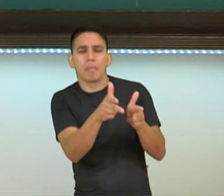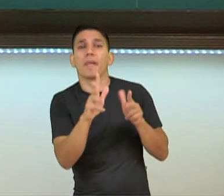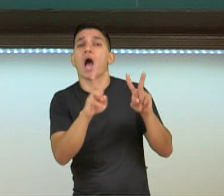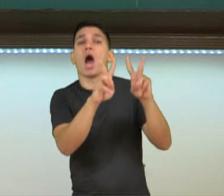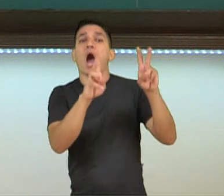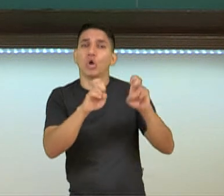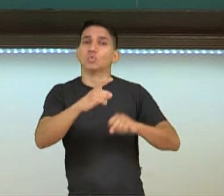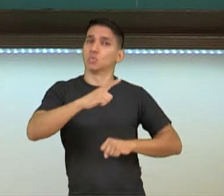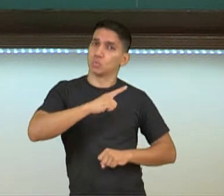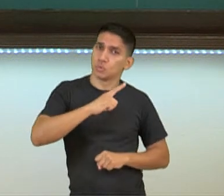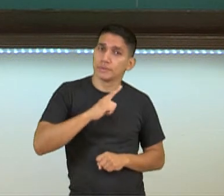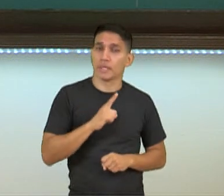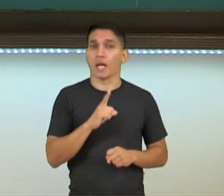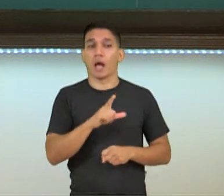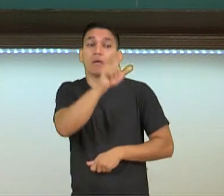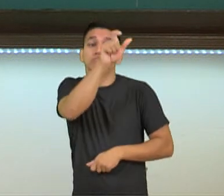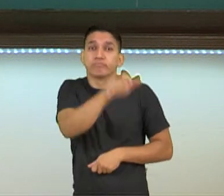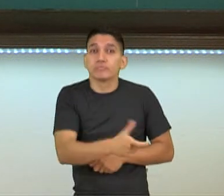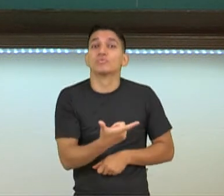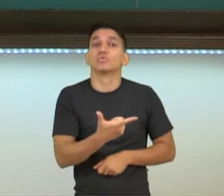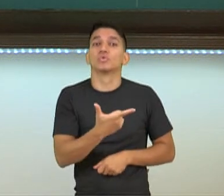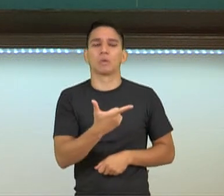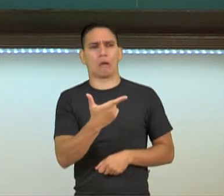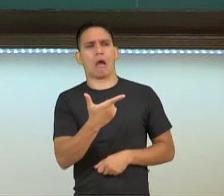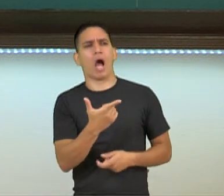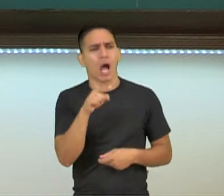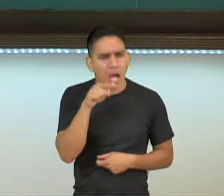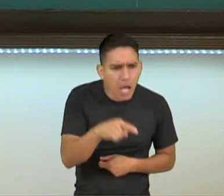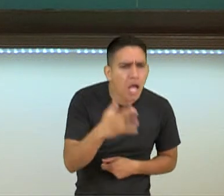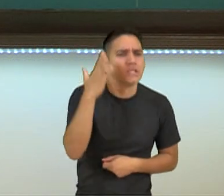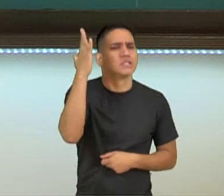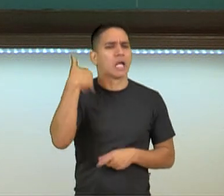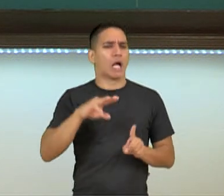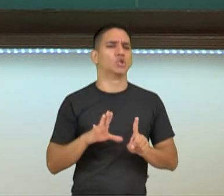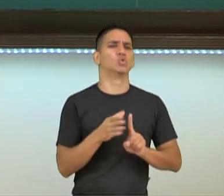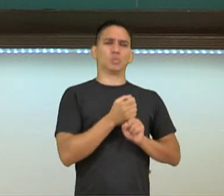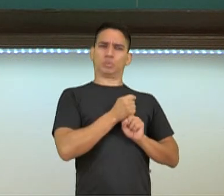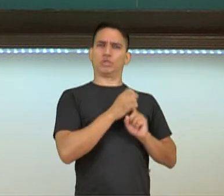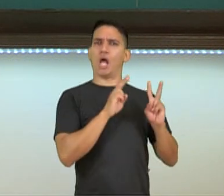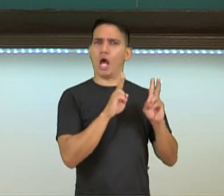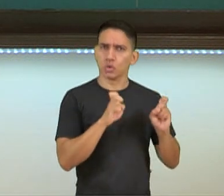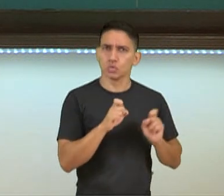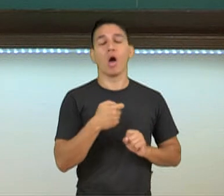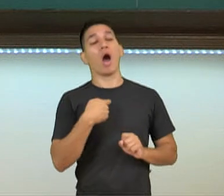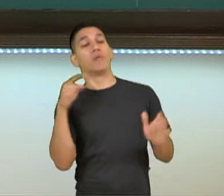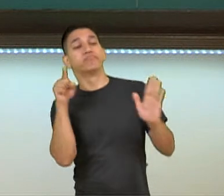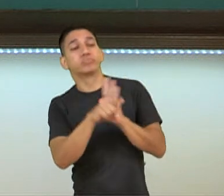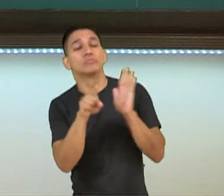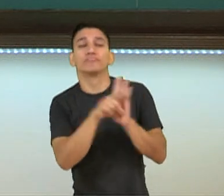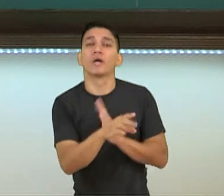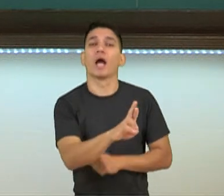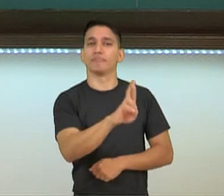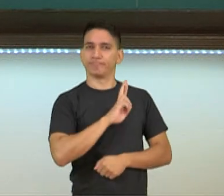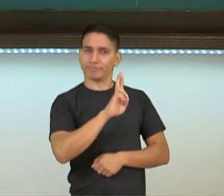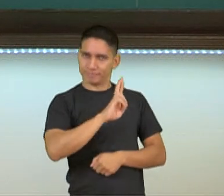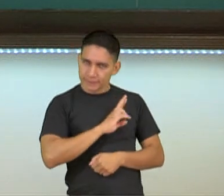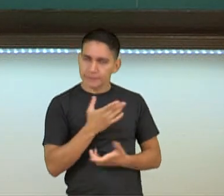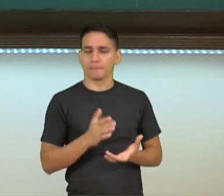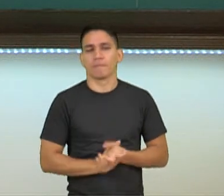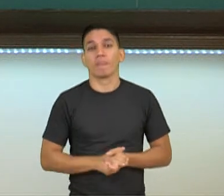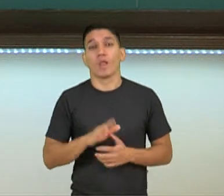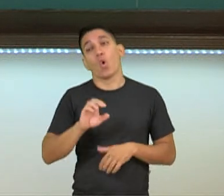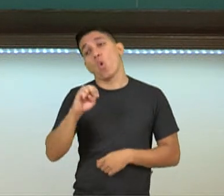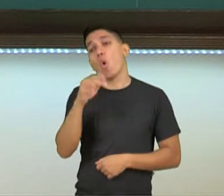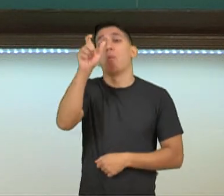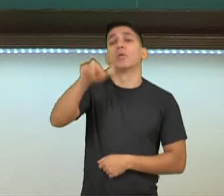assunto, com uma pessoa que tem autoridade para responder sobre ele, ou então alguém que tenha vivido alguma